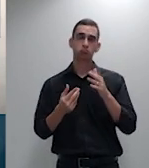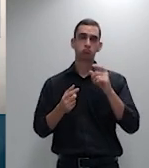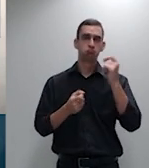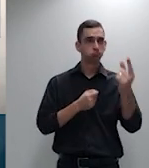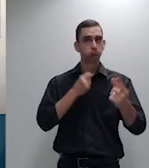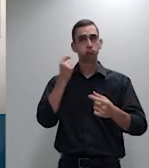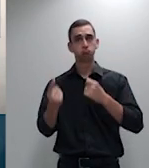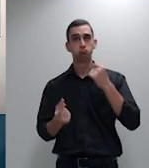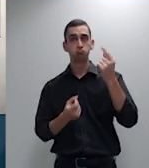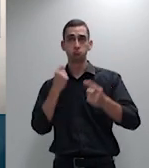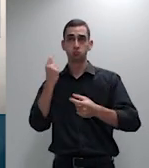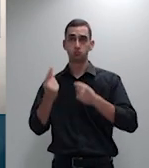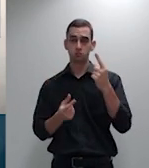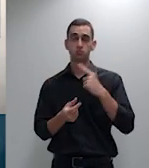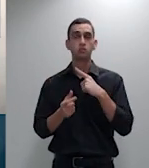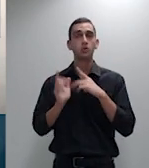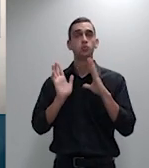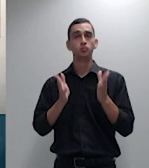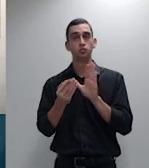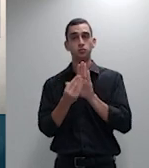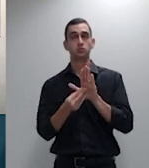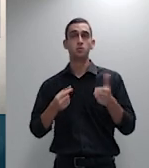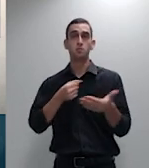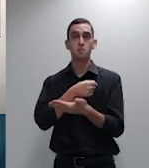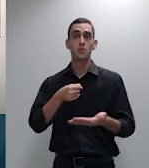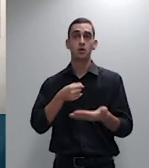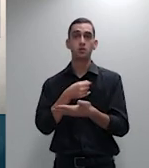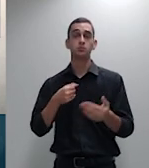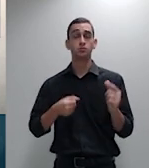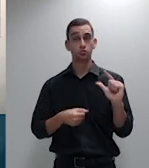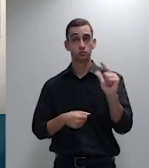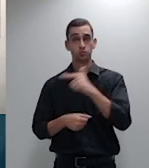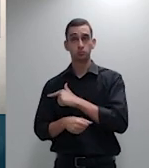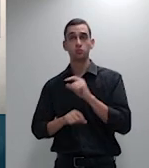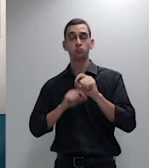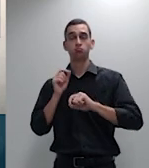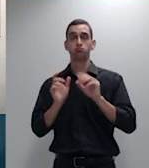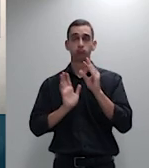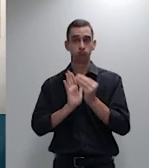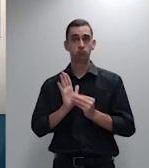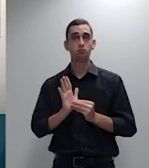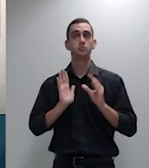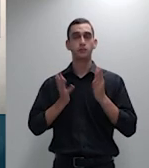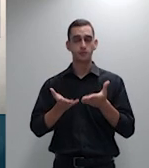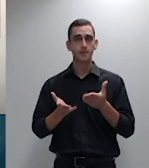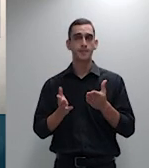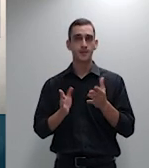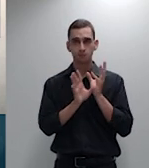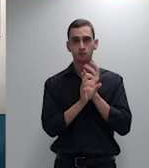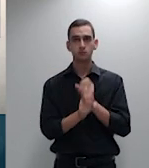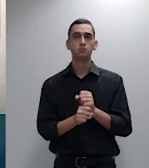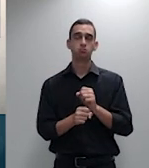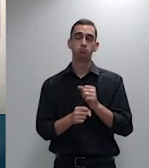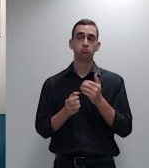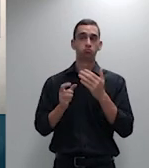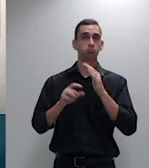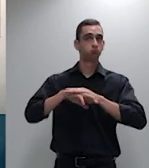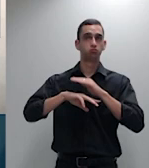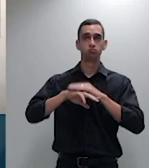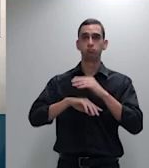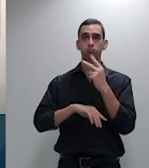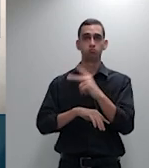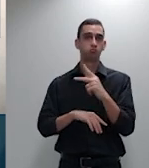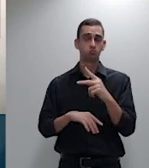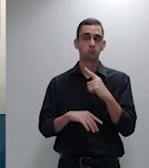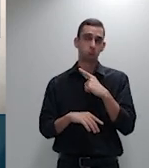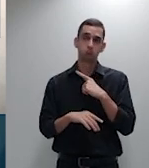atuarial idônea onerem excessivamente o consumidor ou discriminem o idoso é dizer que à luz do